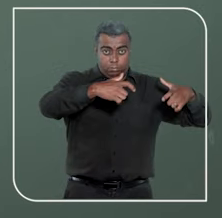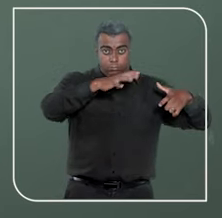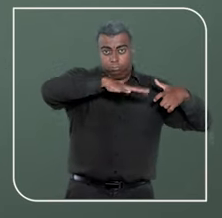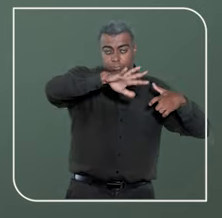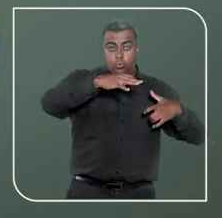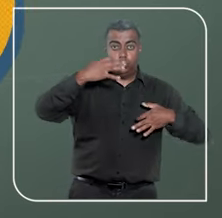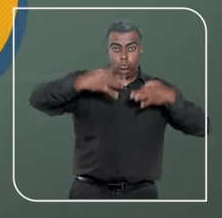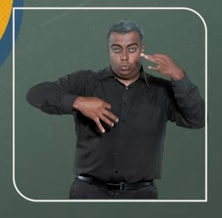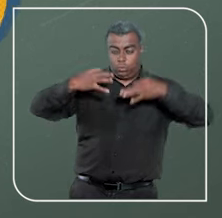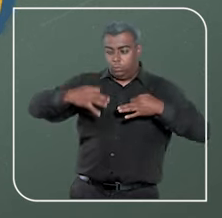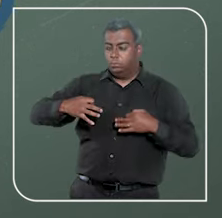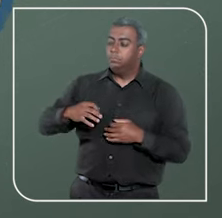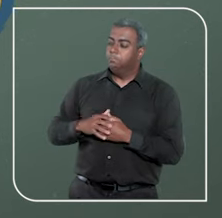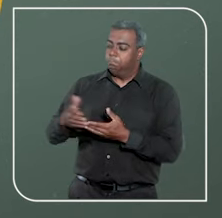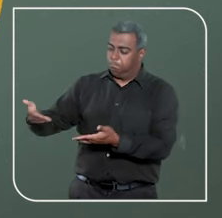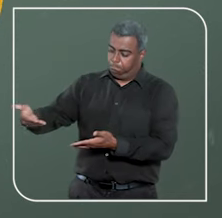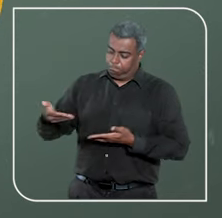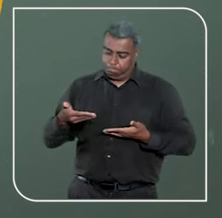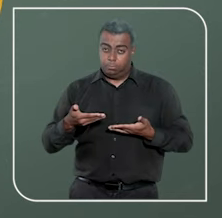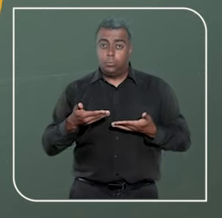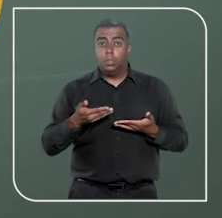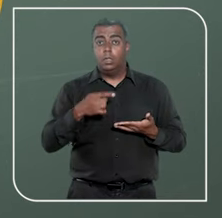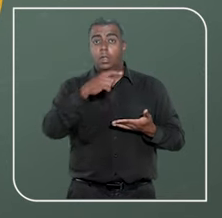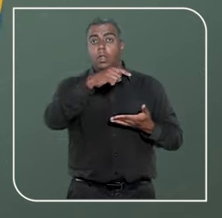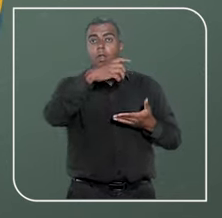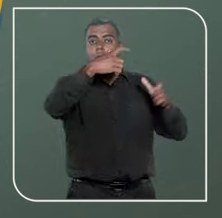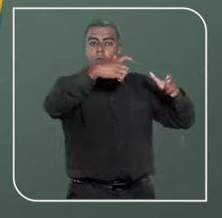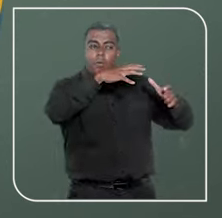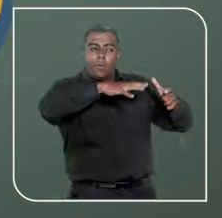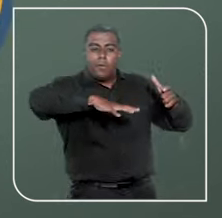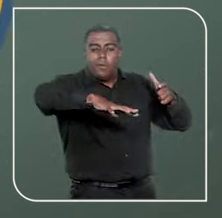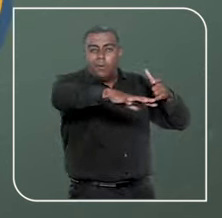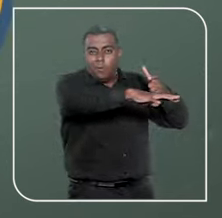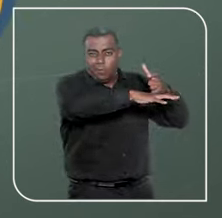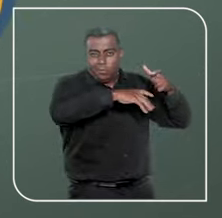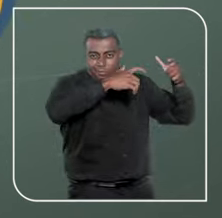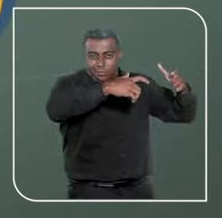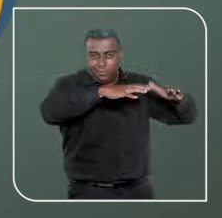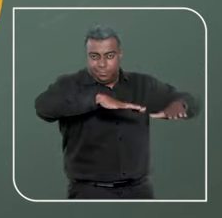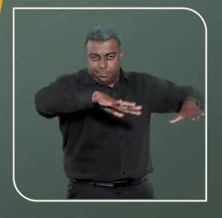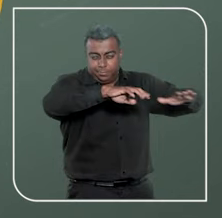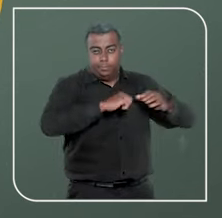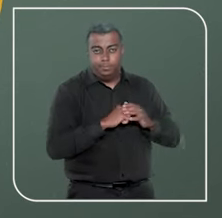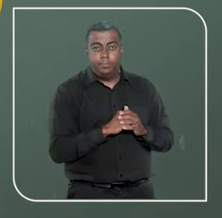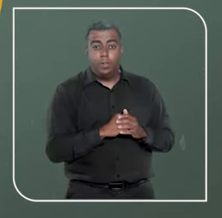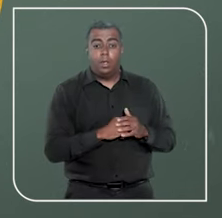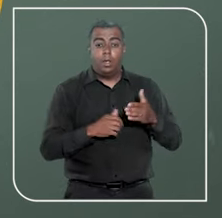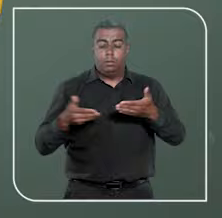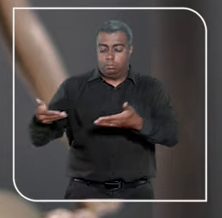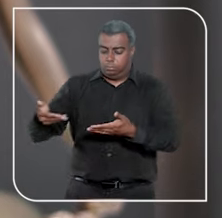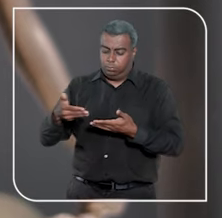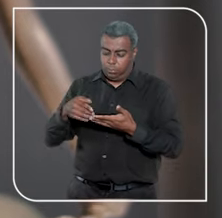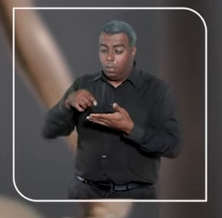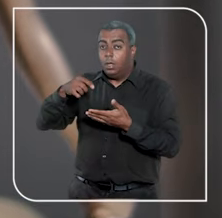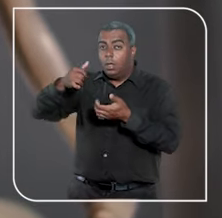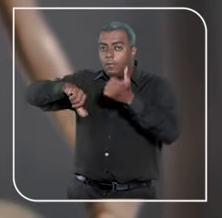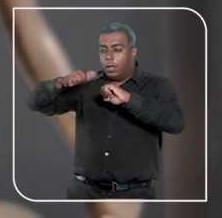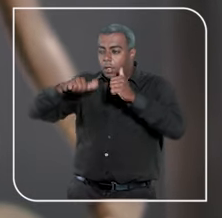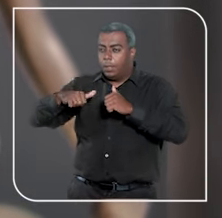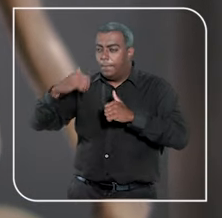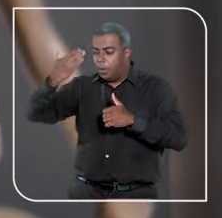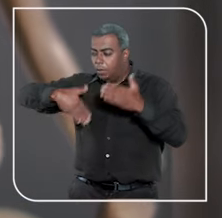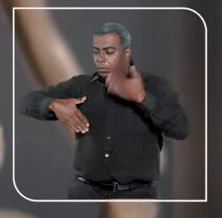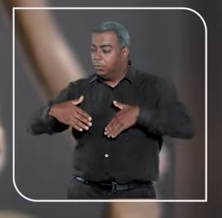recebida numa vara por um juiz de direito responsável pela comarca que responde por aquela divisão territorial. Após